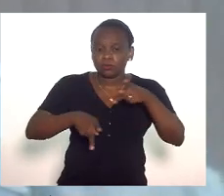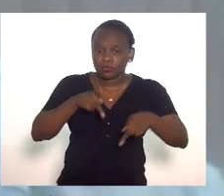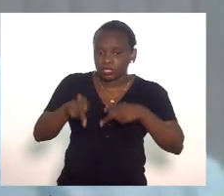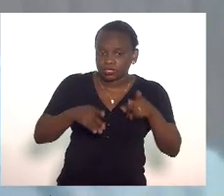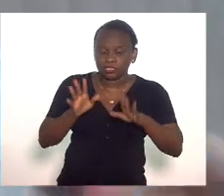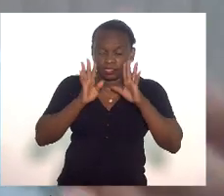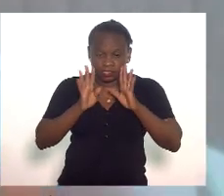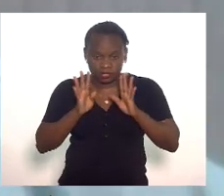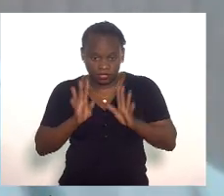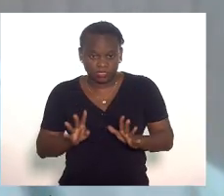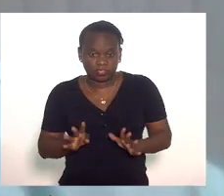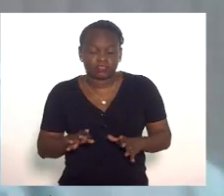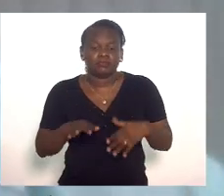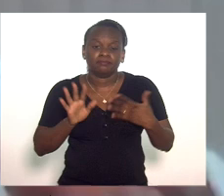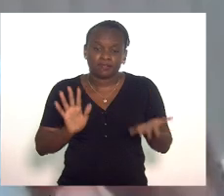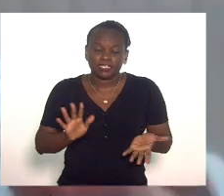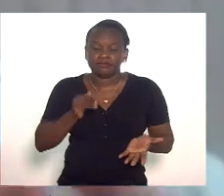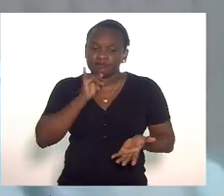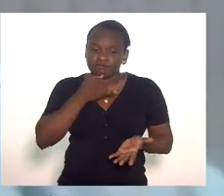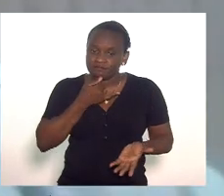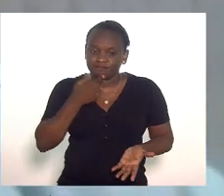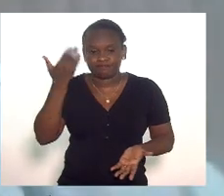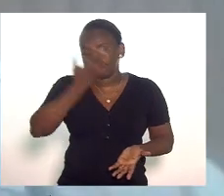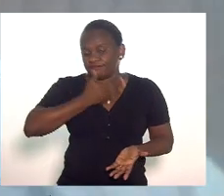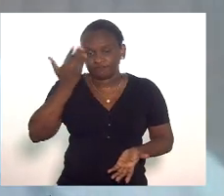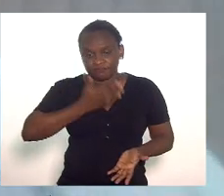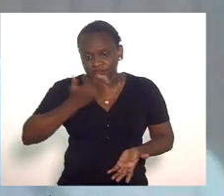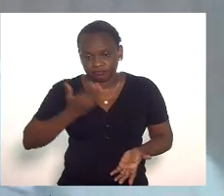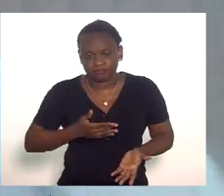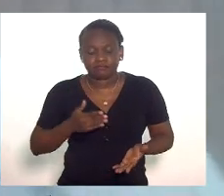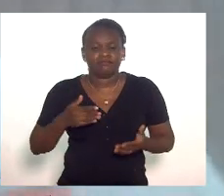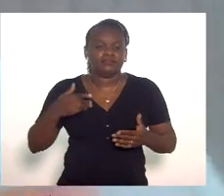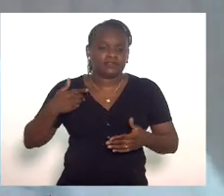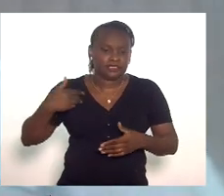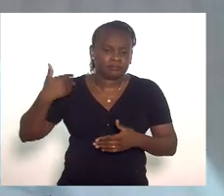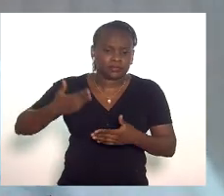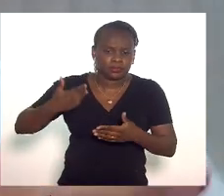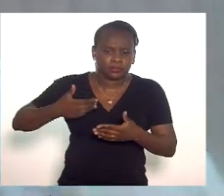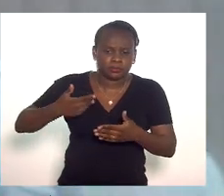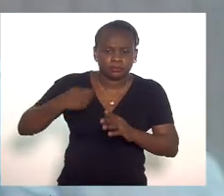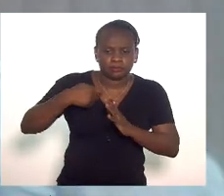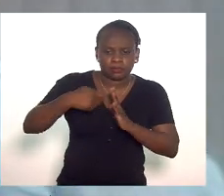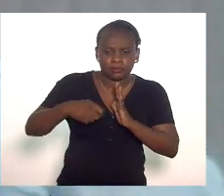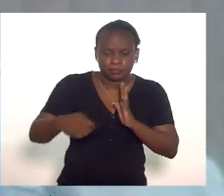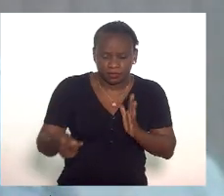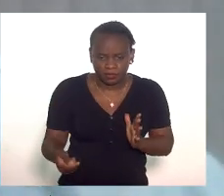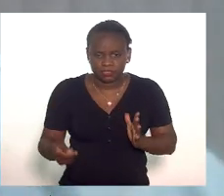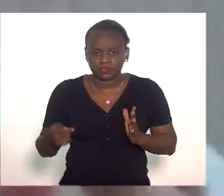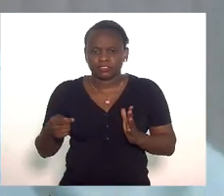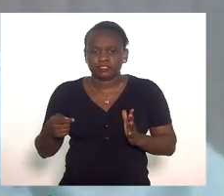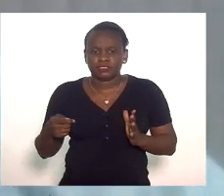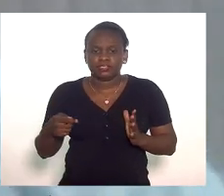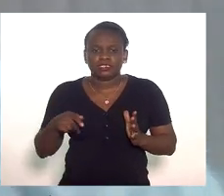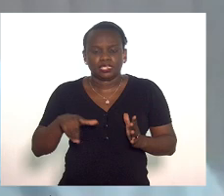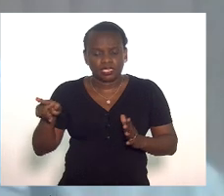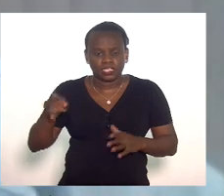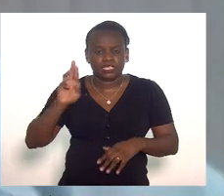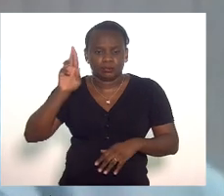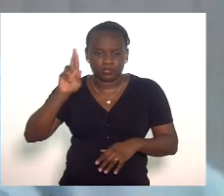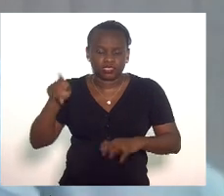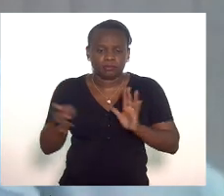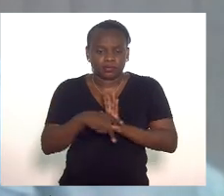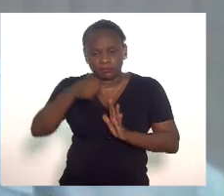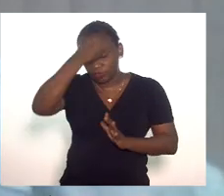o que infelizmente a gente não tem visto ao longo desses últimos meses na atual gestão da